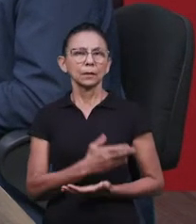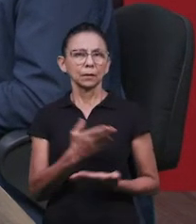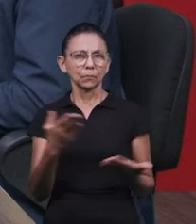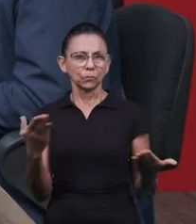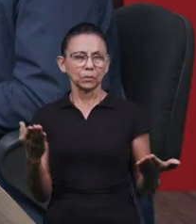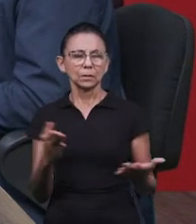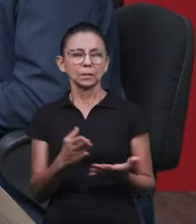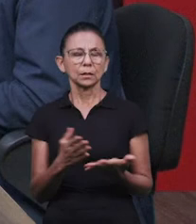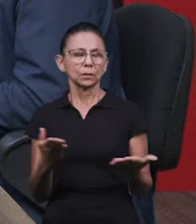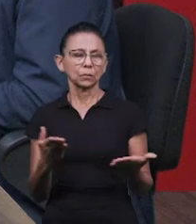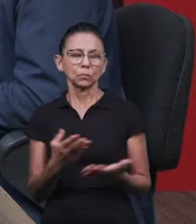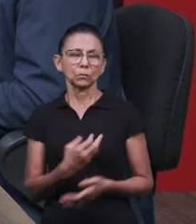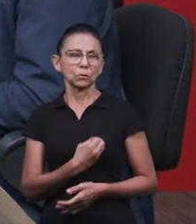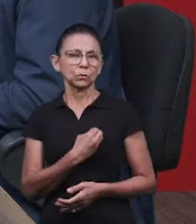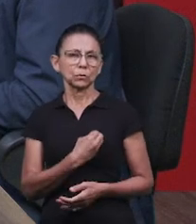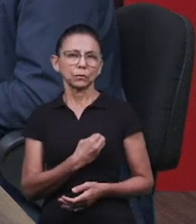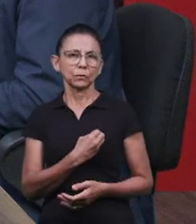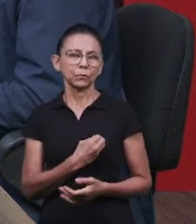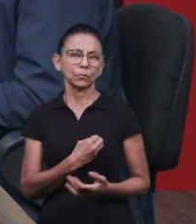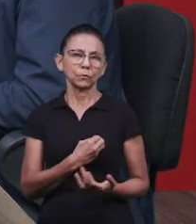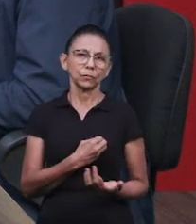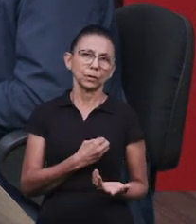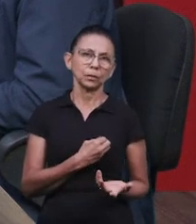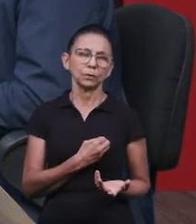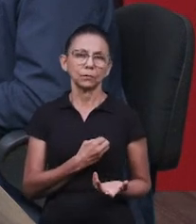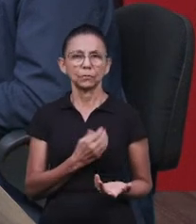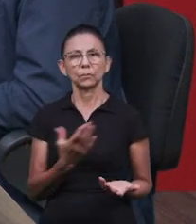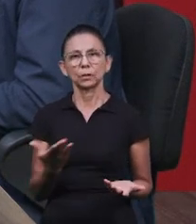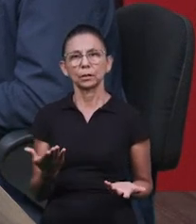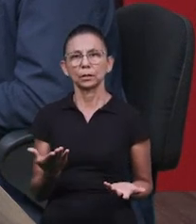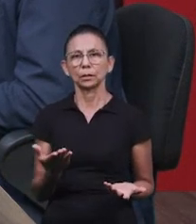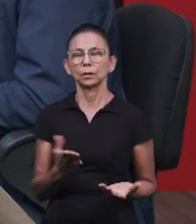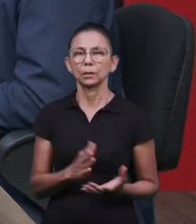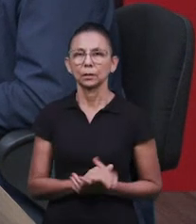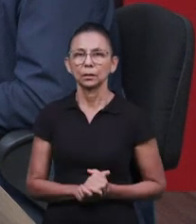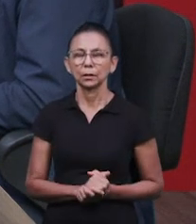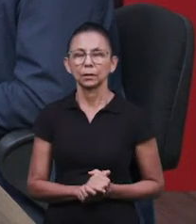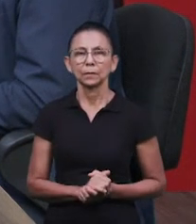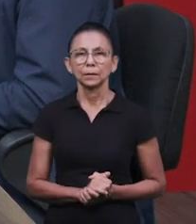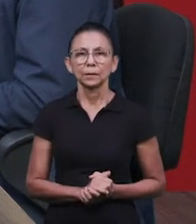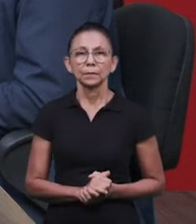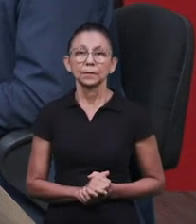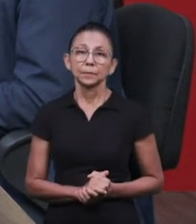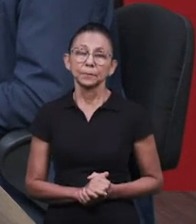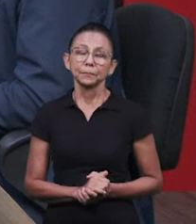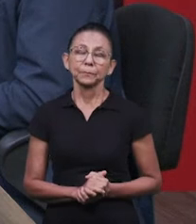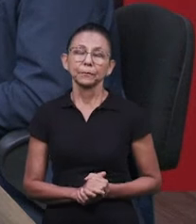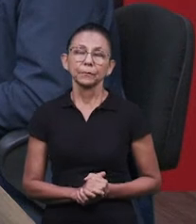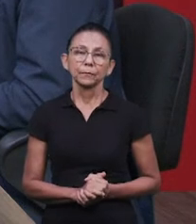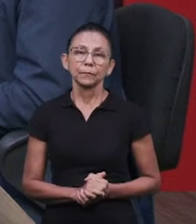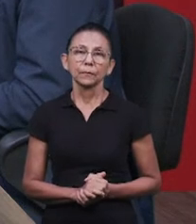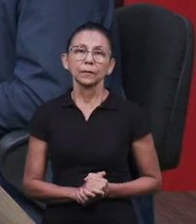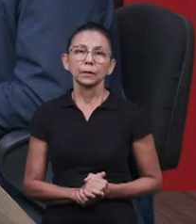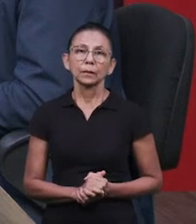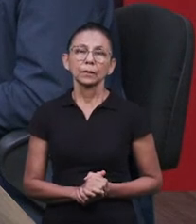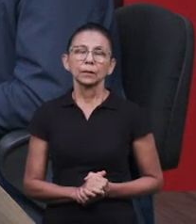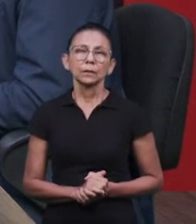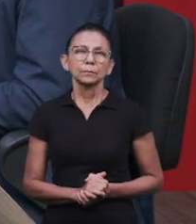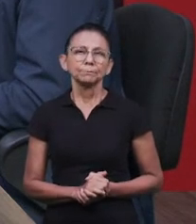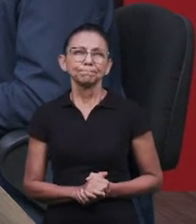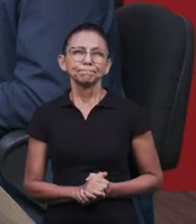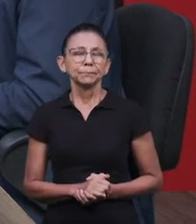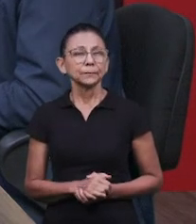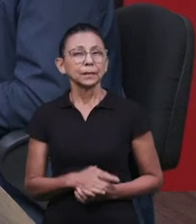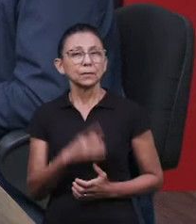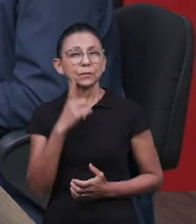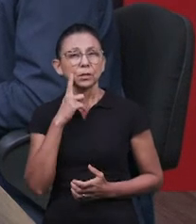está vivendo, sobretudo se você tem acompanhado a Escola Bíblica Dominical, tem uma expressão lá